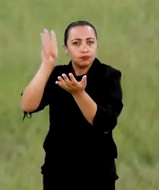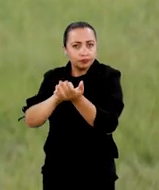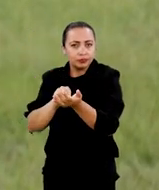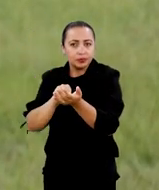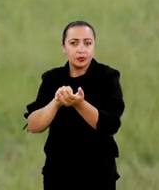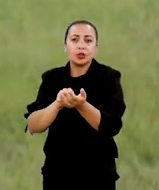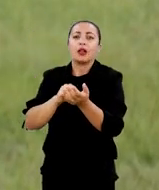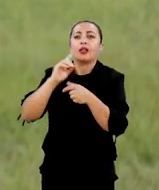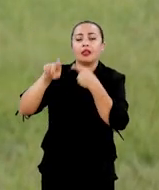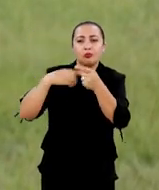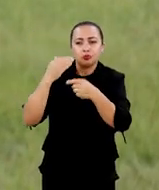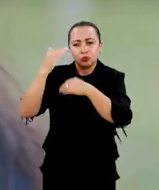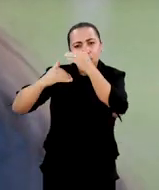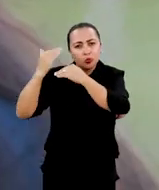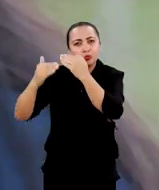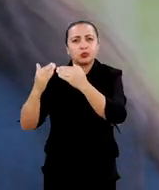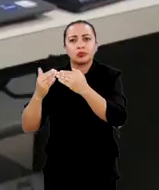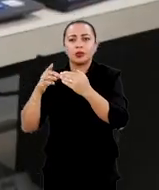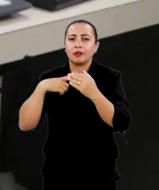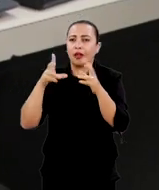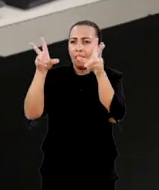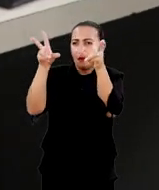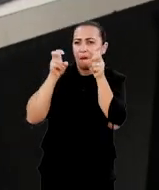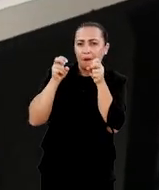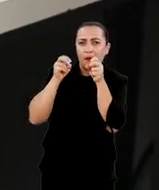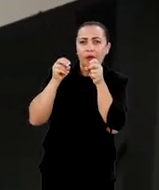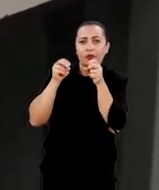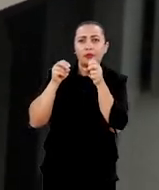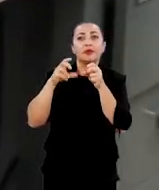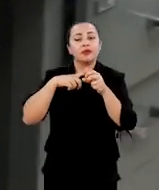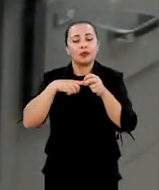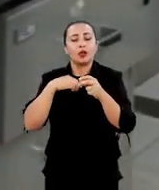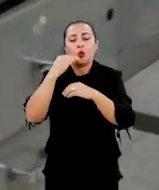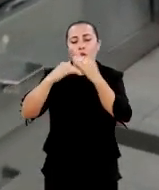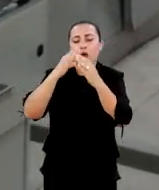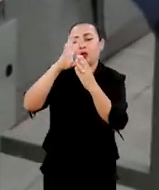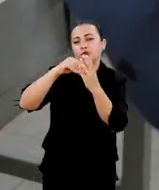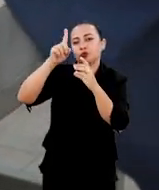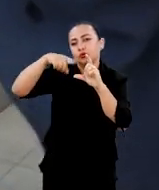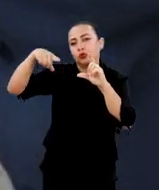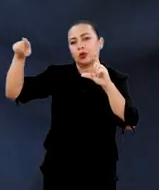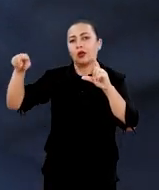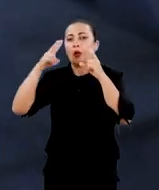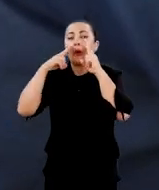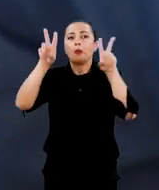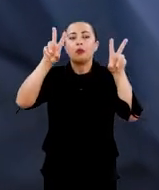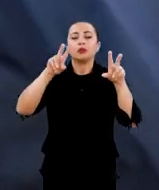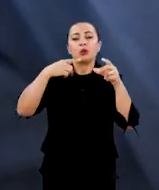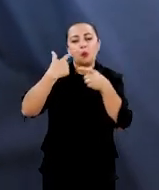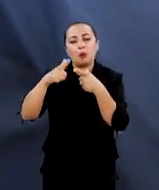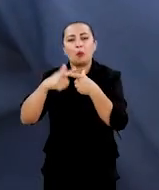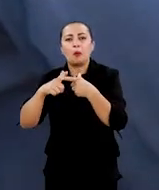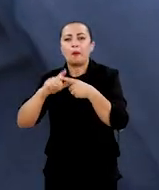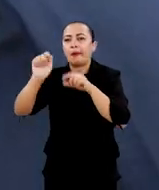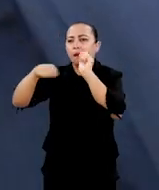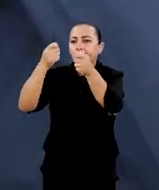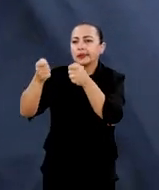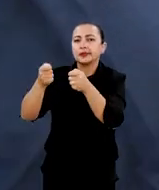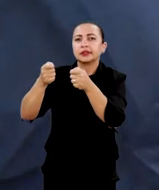Então, são esses dados que nós processamos. Temos os receptores. No receptor, a gente processa esses dados e observa a perturbação do sinal, quão